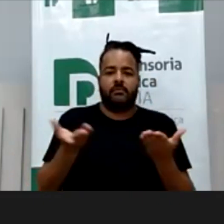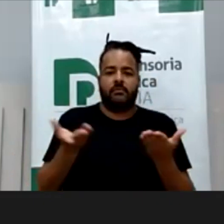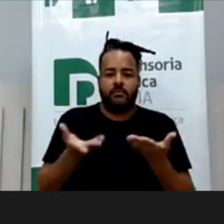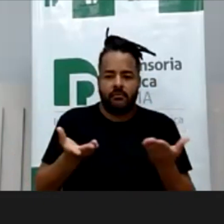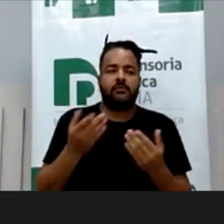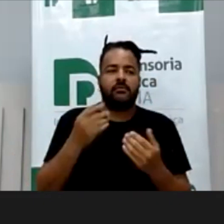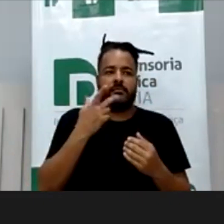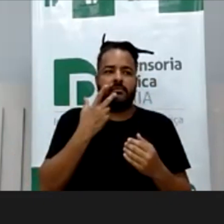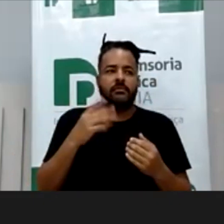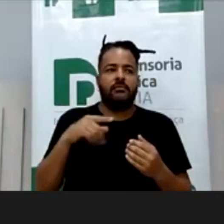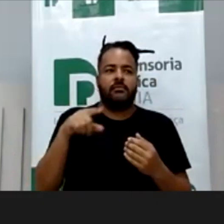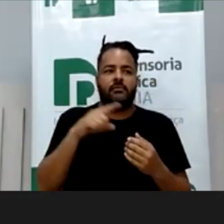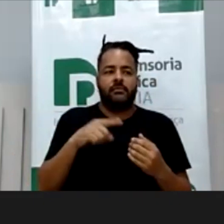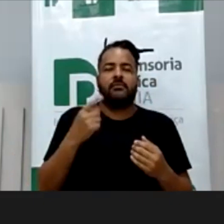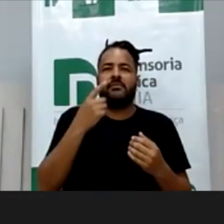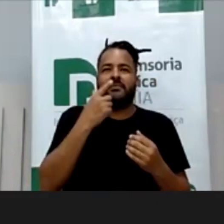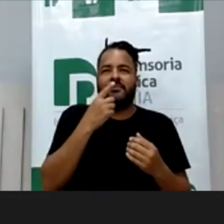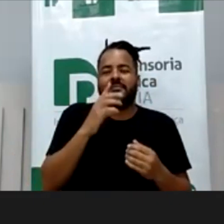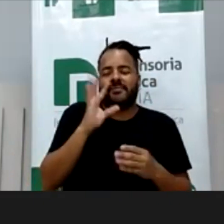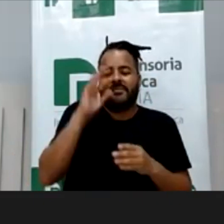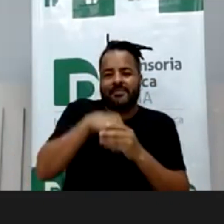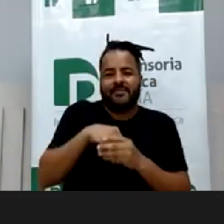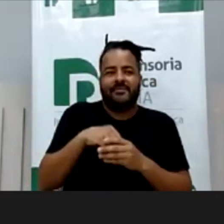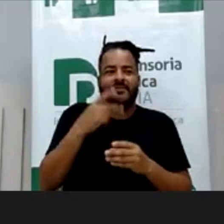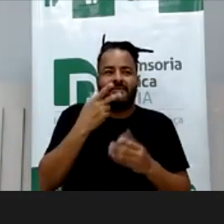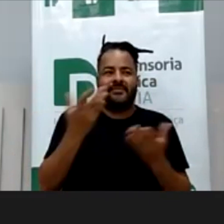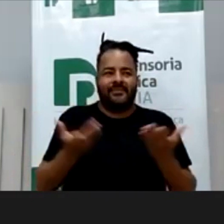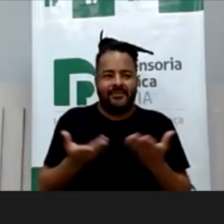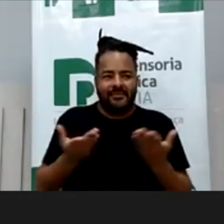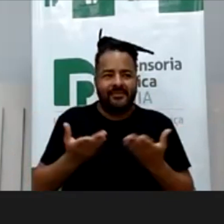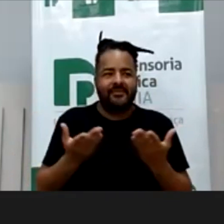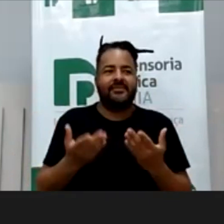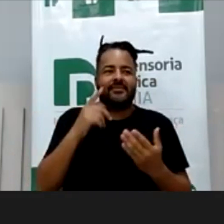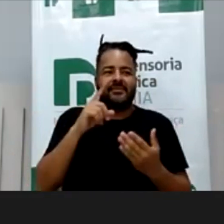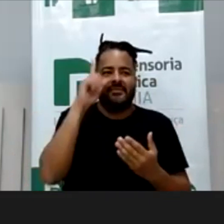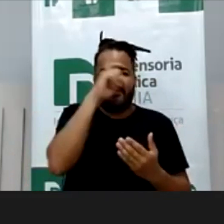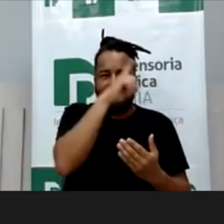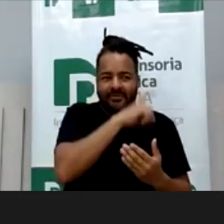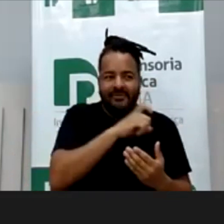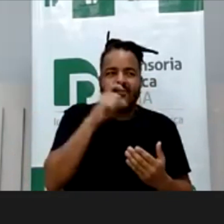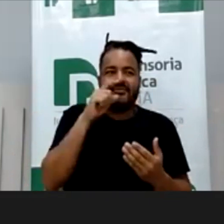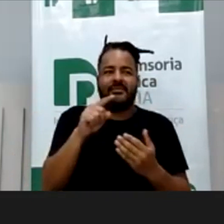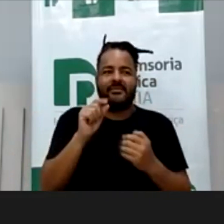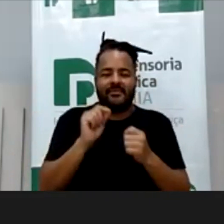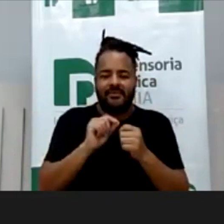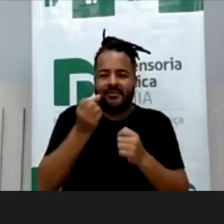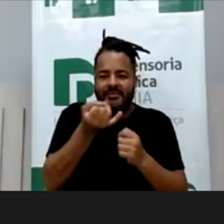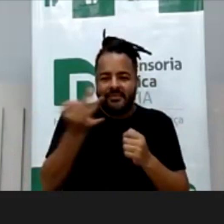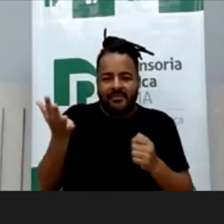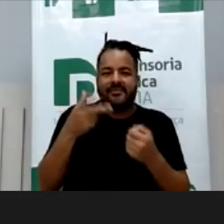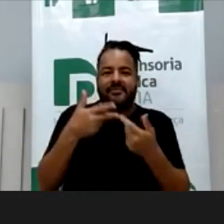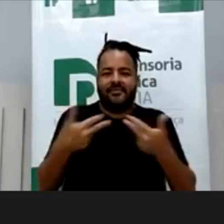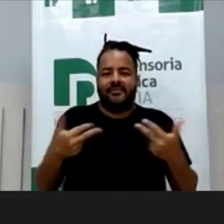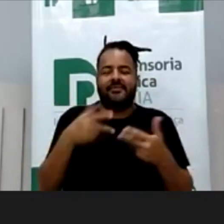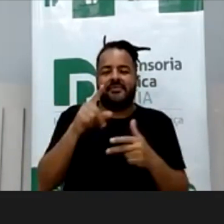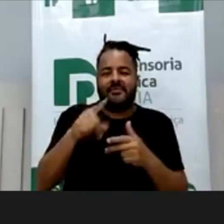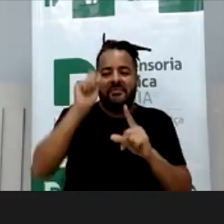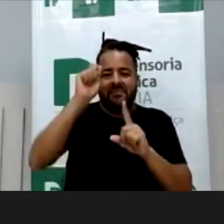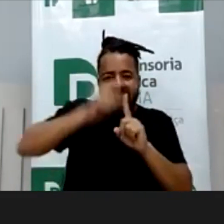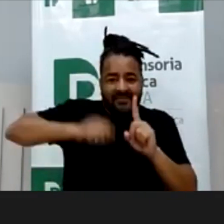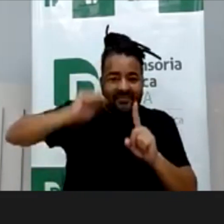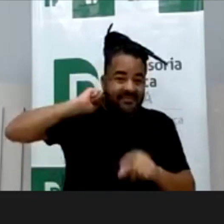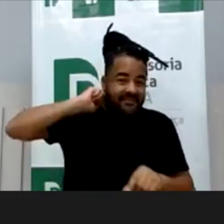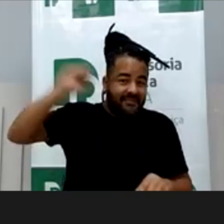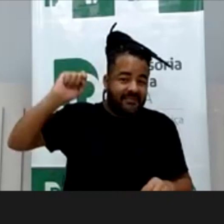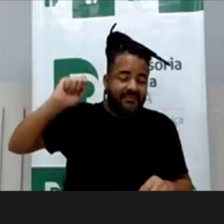Eu, se me encontrar na rua outro dia gritando, sou eu mesma, não duvidem não, está difícil essa fase. Muita coisa, mas passado abril, a gente